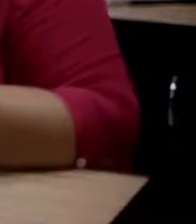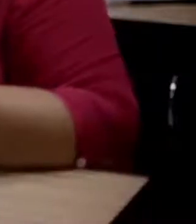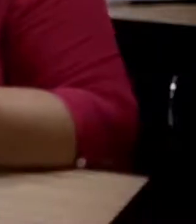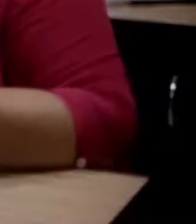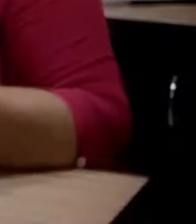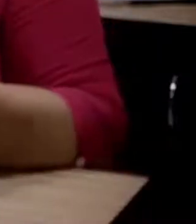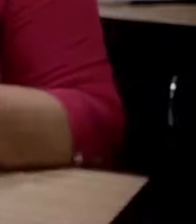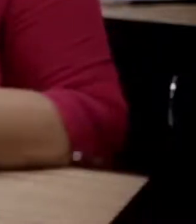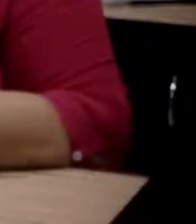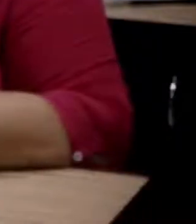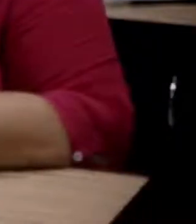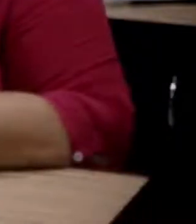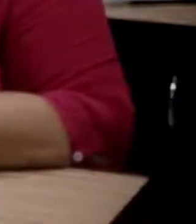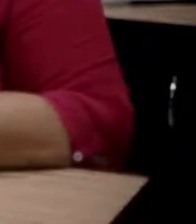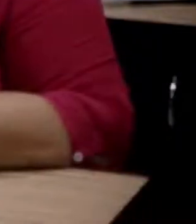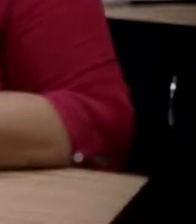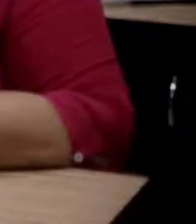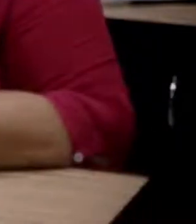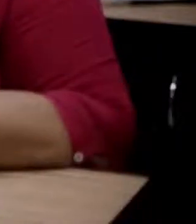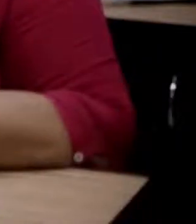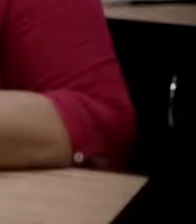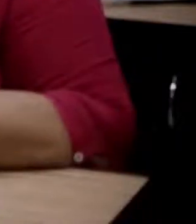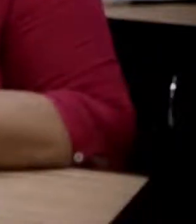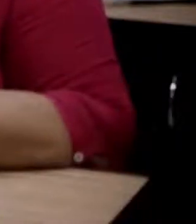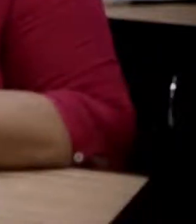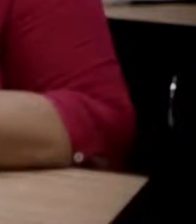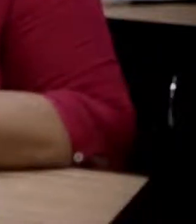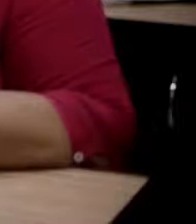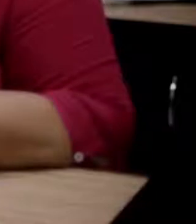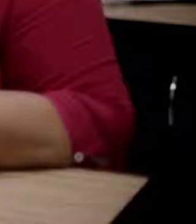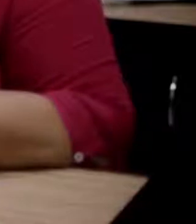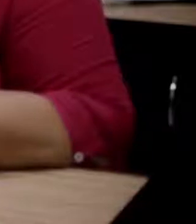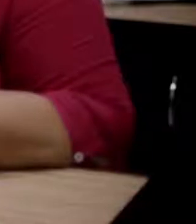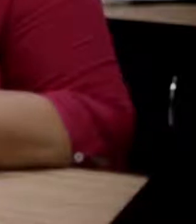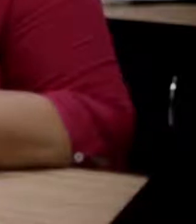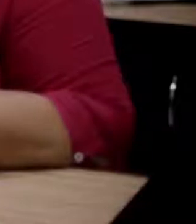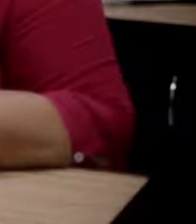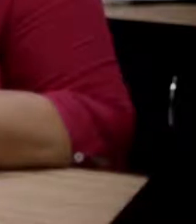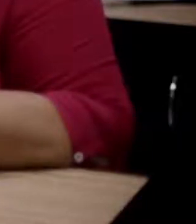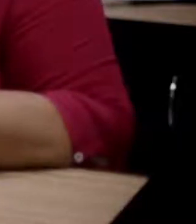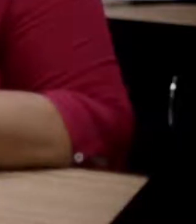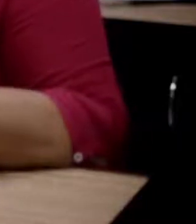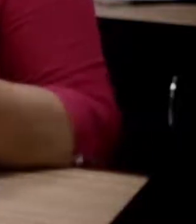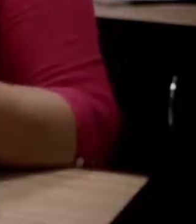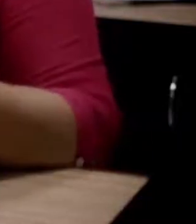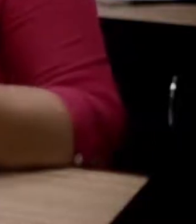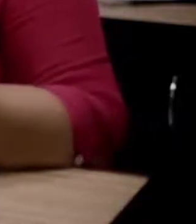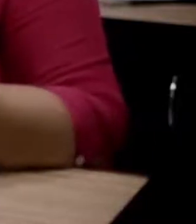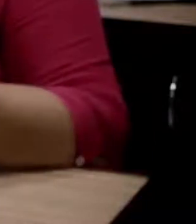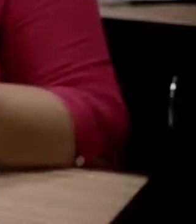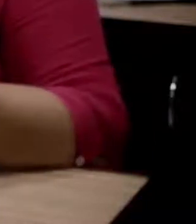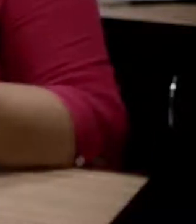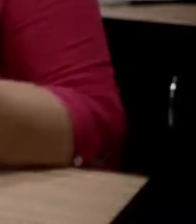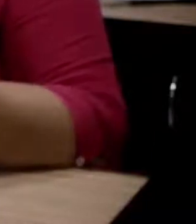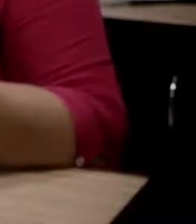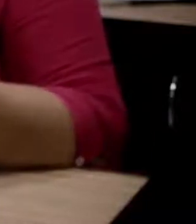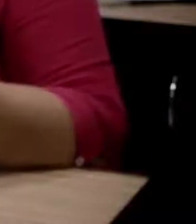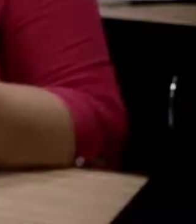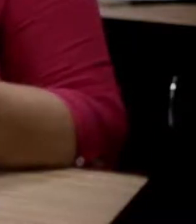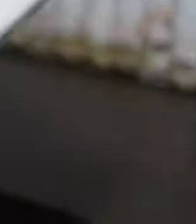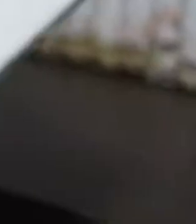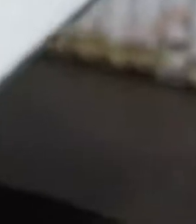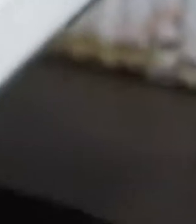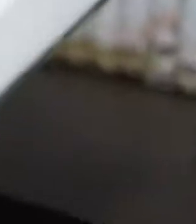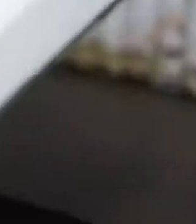aqui em Manaus. E eu conheci uma pessoa bem mais velha do que eu. Eu tinha na época 13, 14 anos, que me deu um livro de